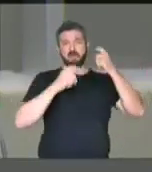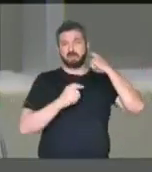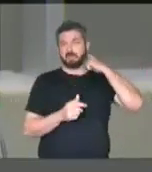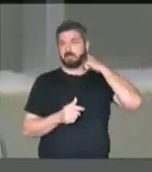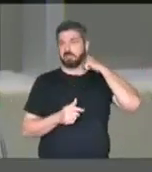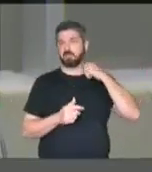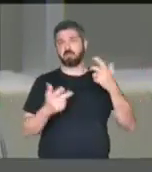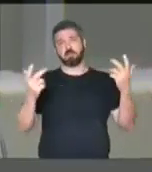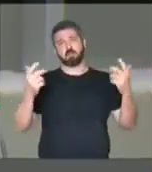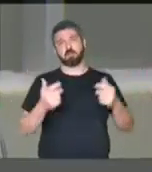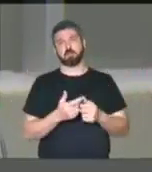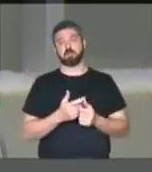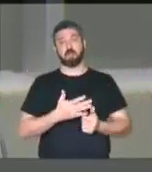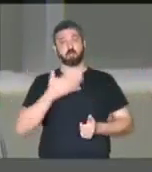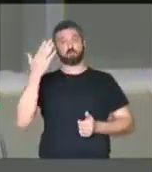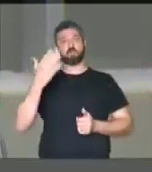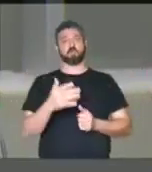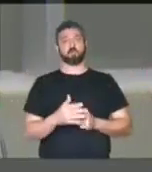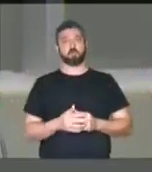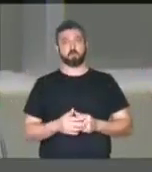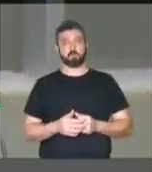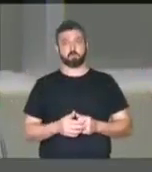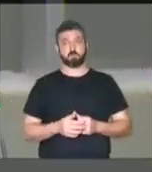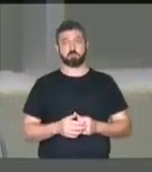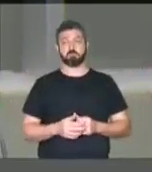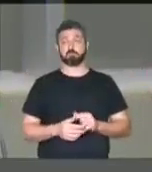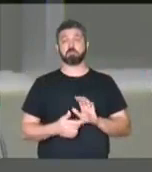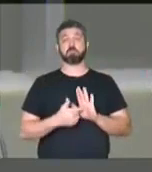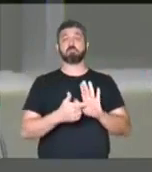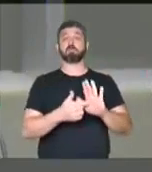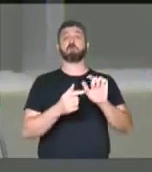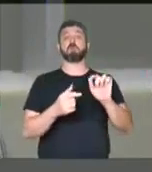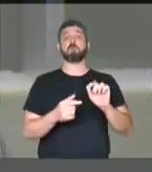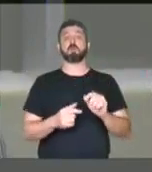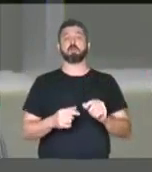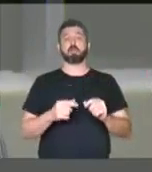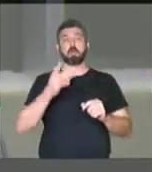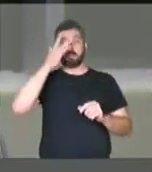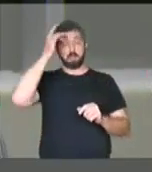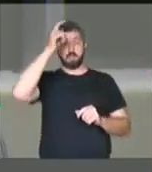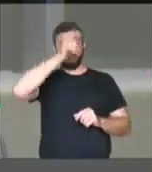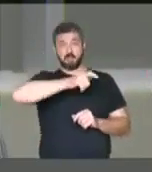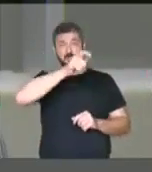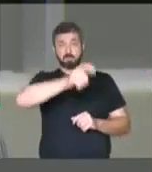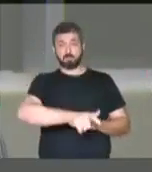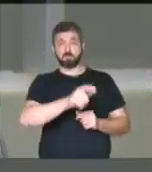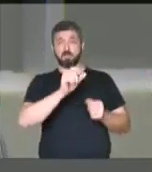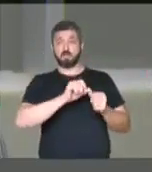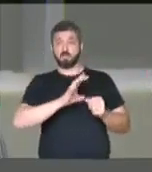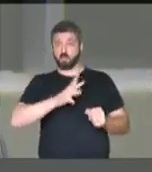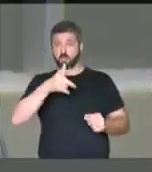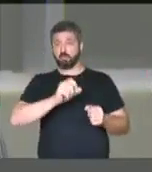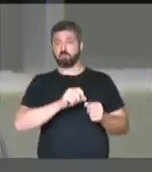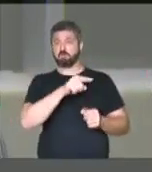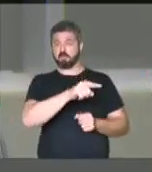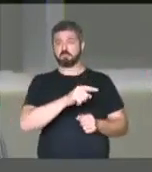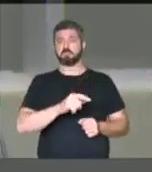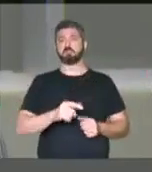é assustador. uma demonstração do que essas pessoas são capazes de fazer